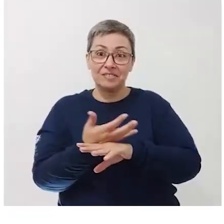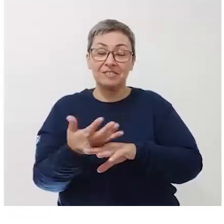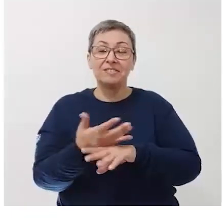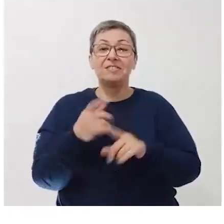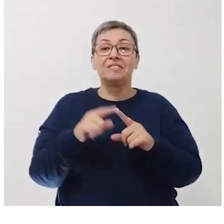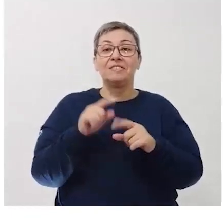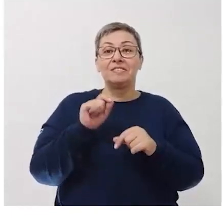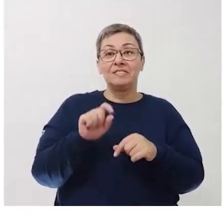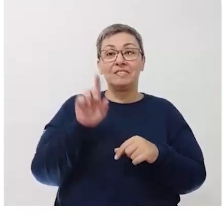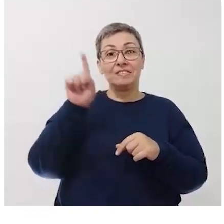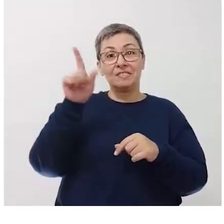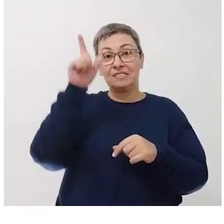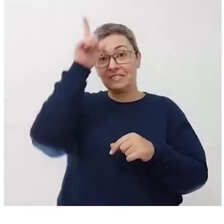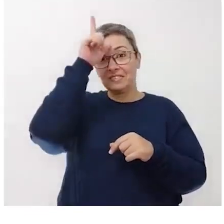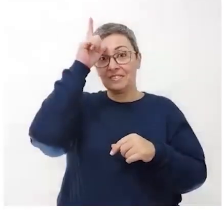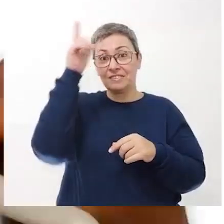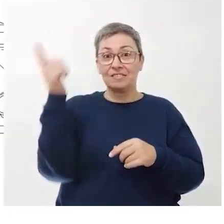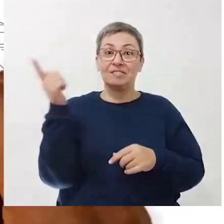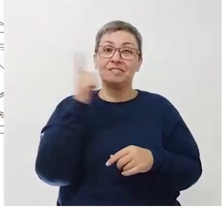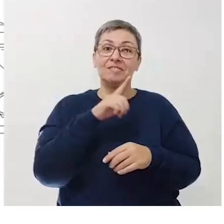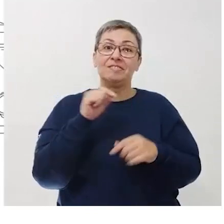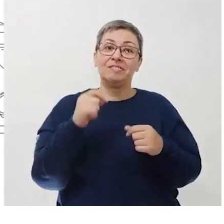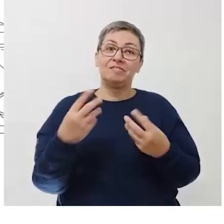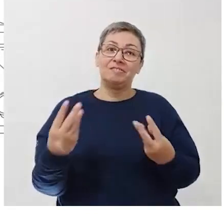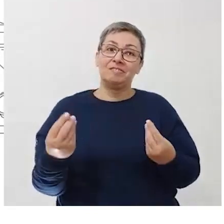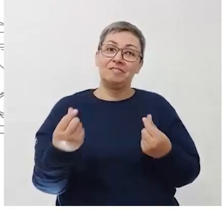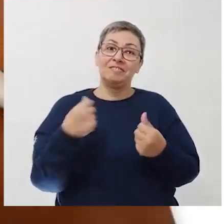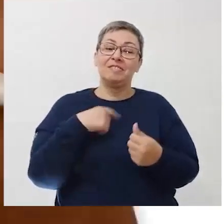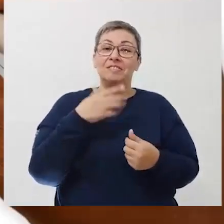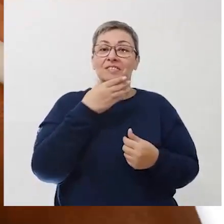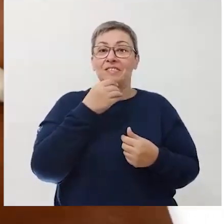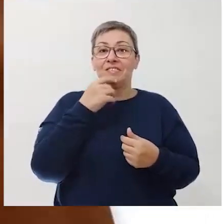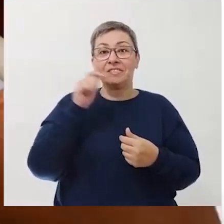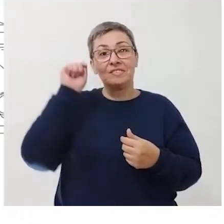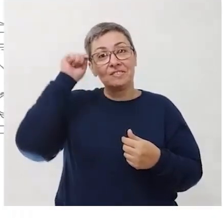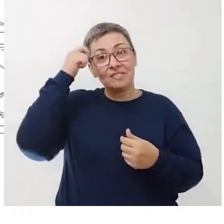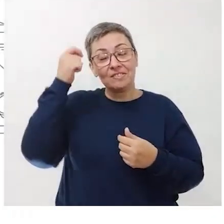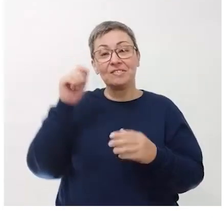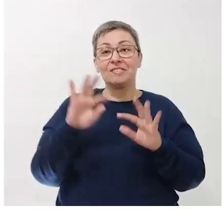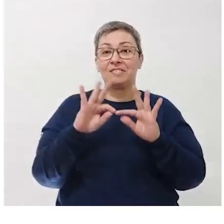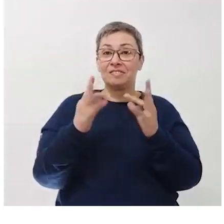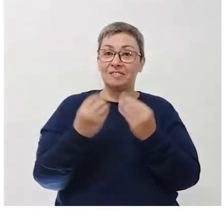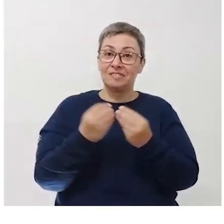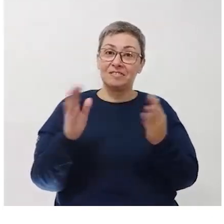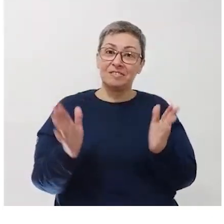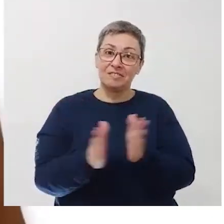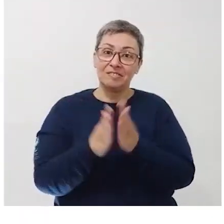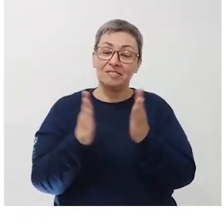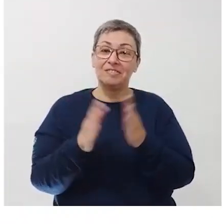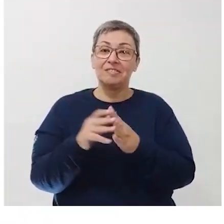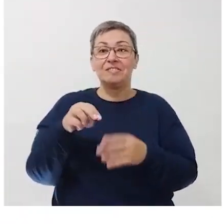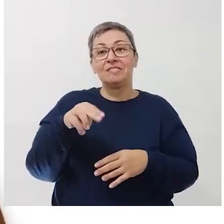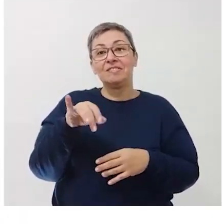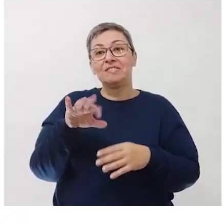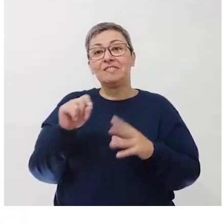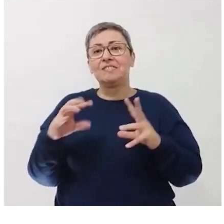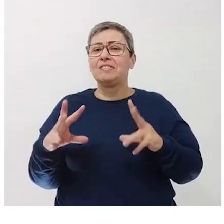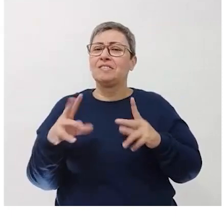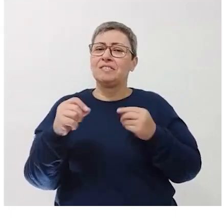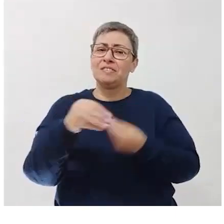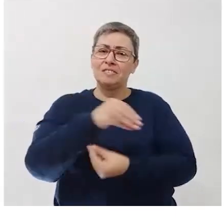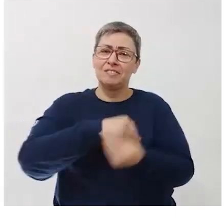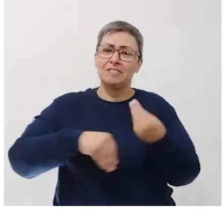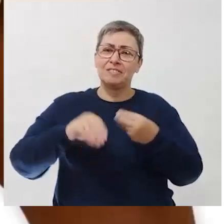Estrasburgo. Na época, era uma conquista rara para um jovem negro vindo de uma família humilde. Para Milton,